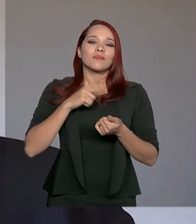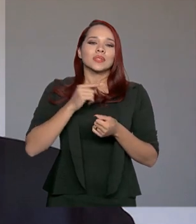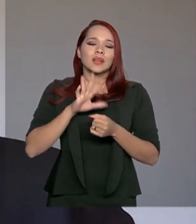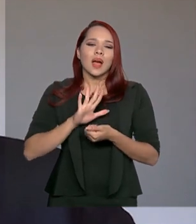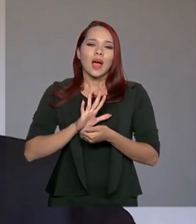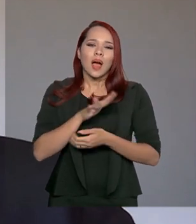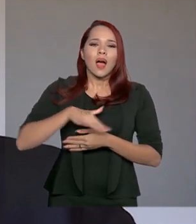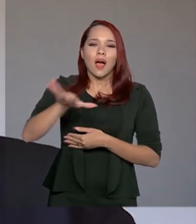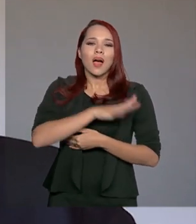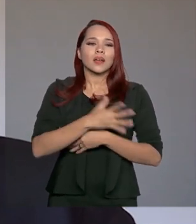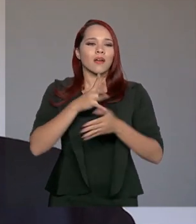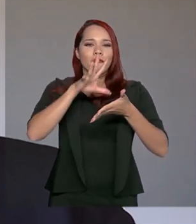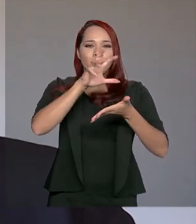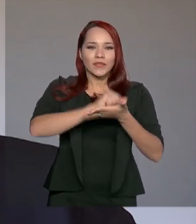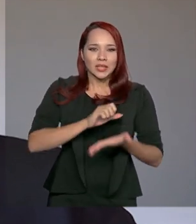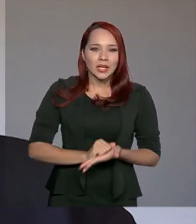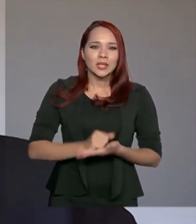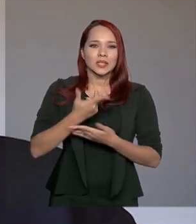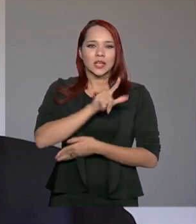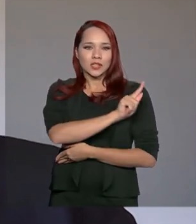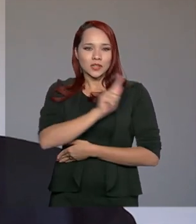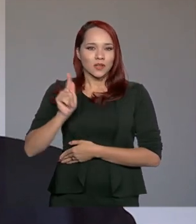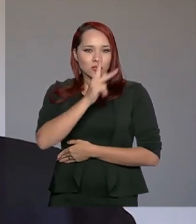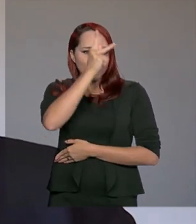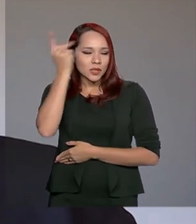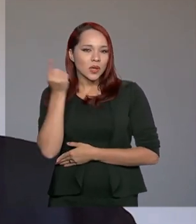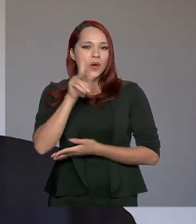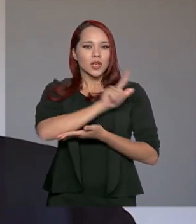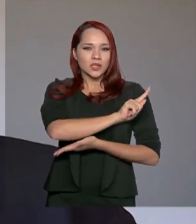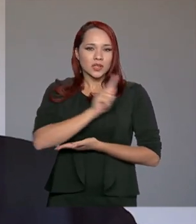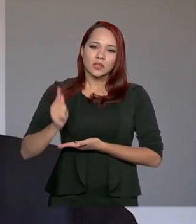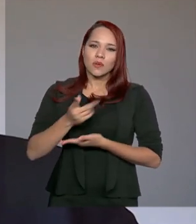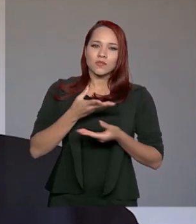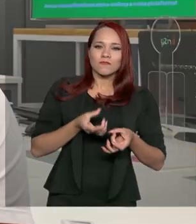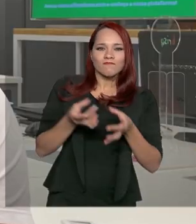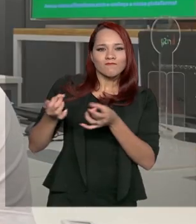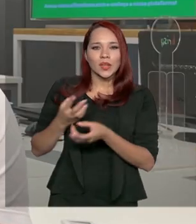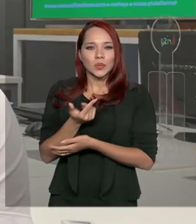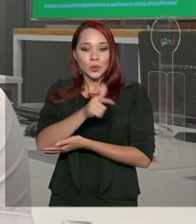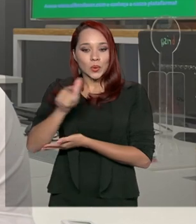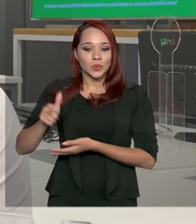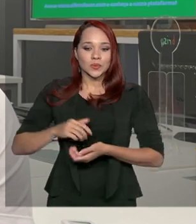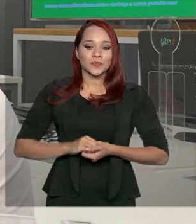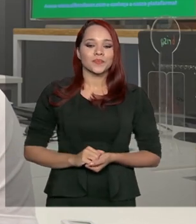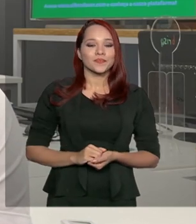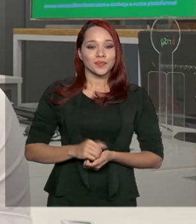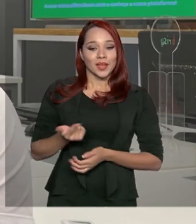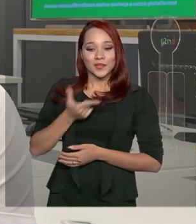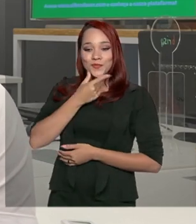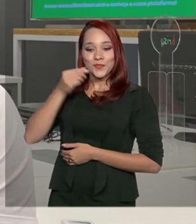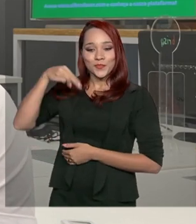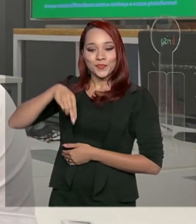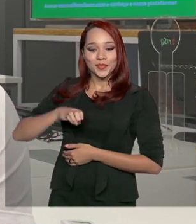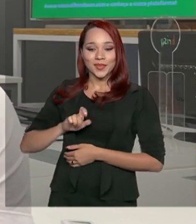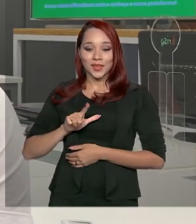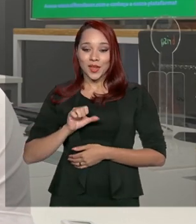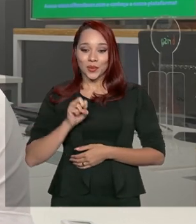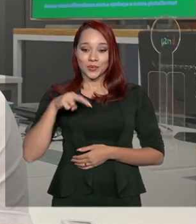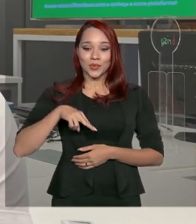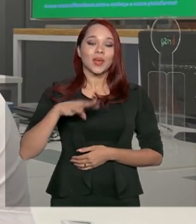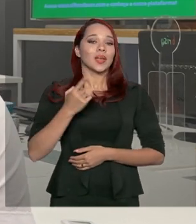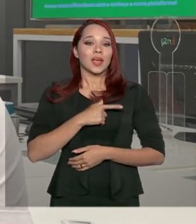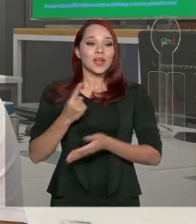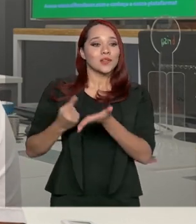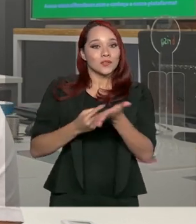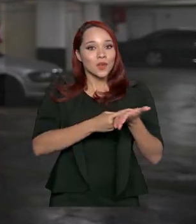área de finanças, gestão de pessoas, gestão de fornecedores, entre outros. Nelson Suaer é sócio fundador